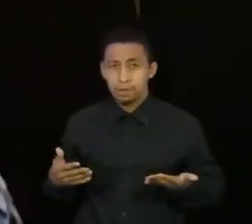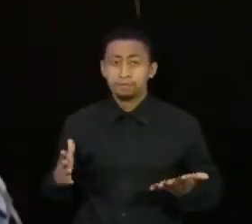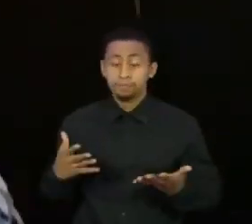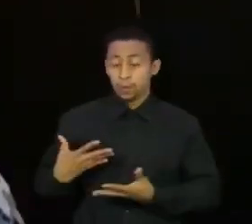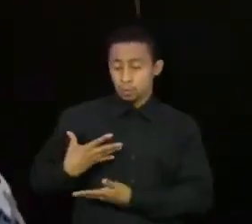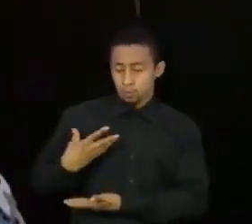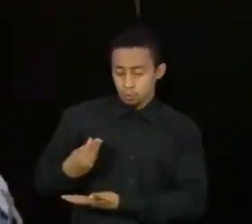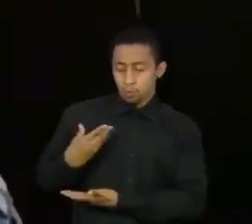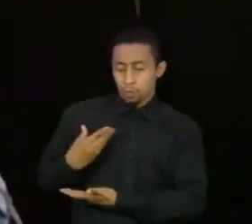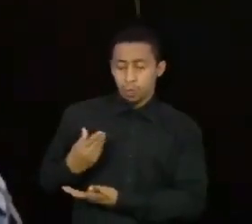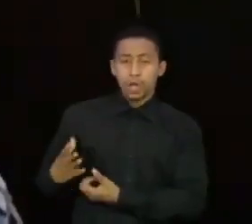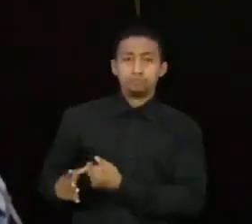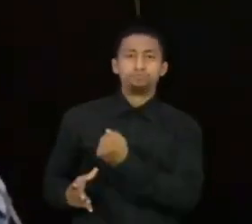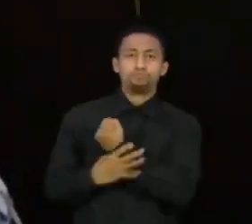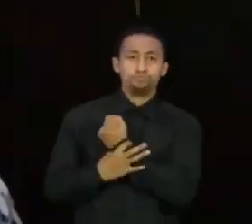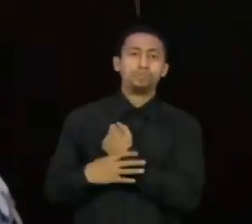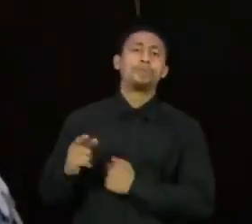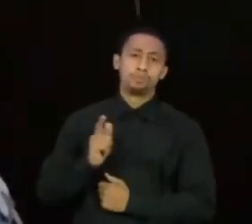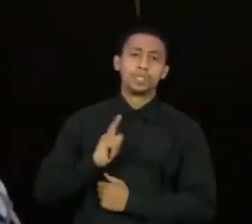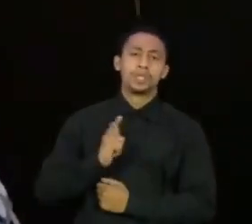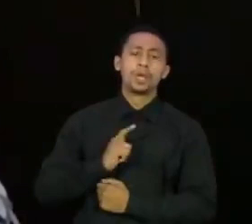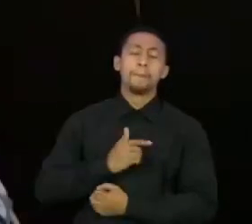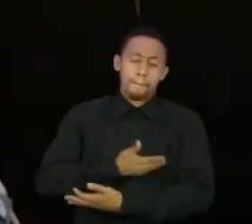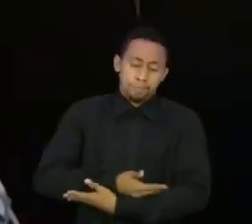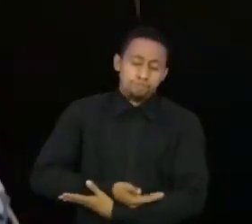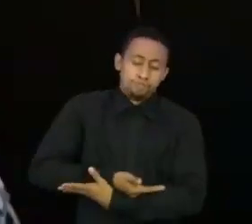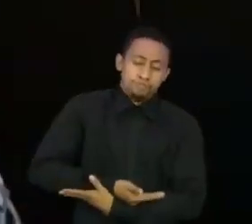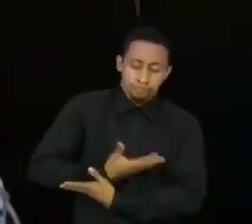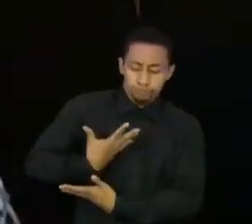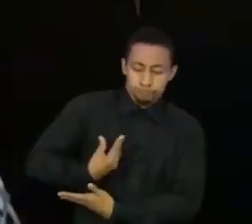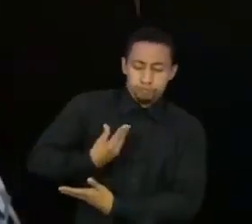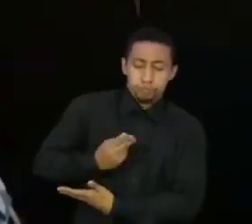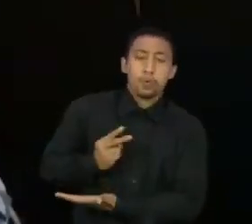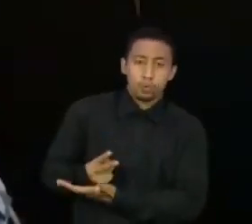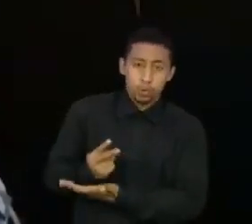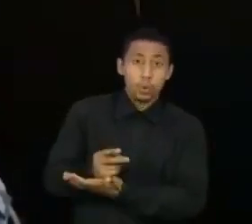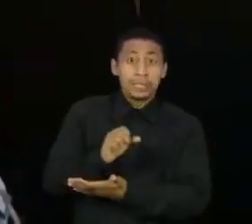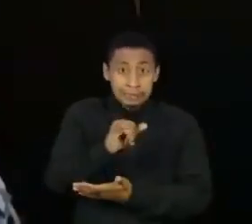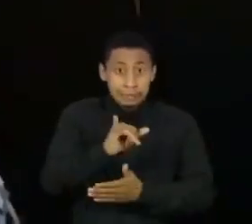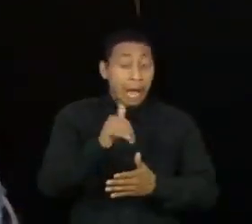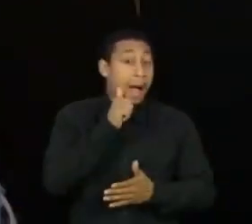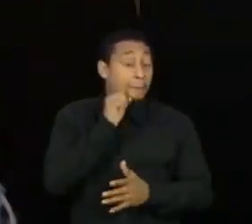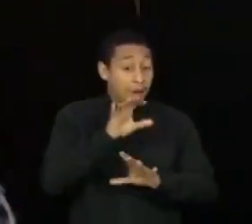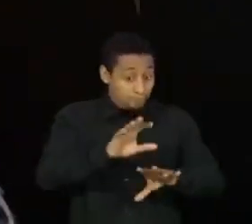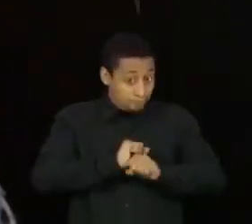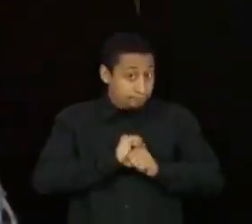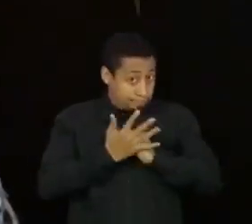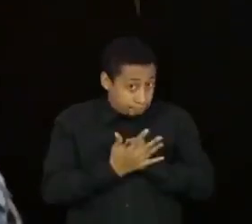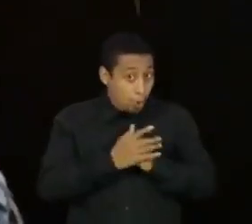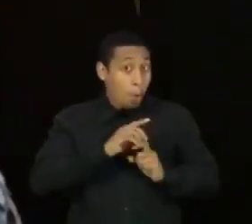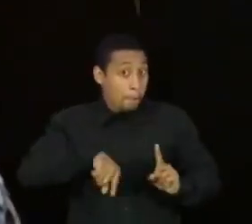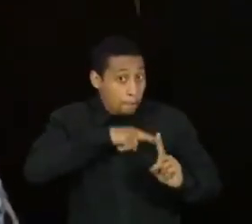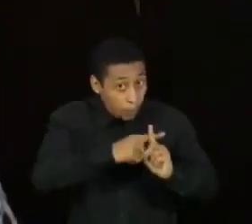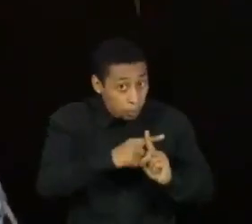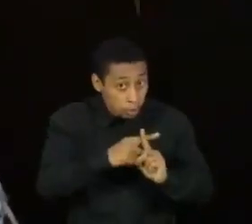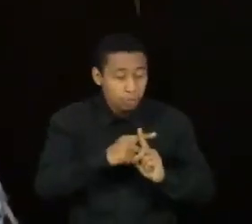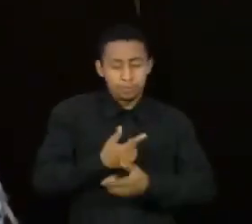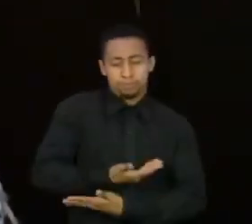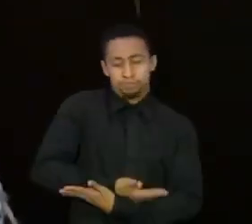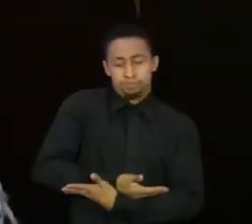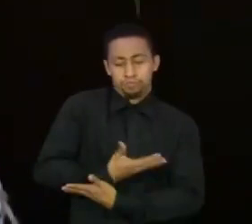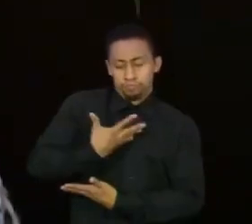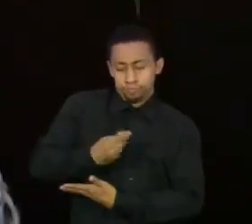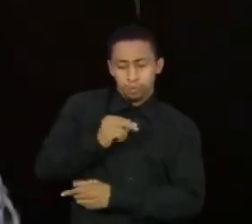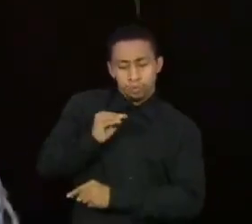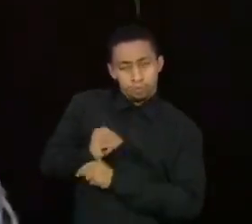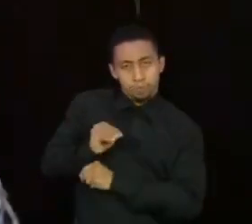segura e deve ser mantida, mesmo nos casos positivos. E a maior parte dos